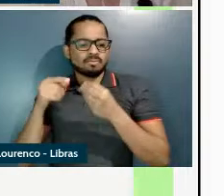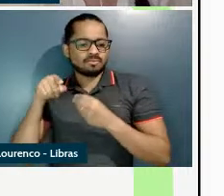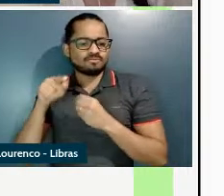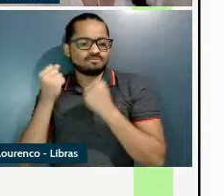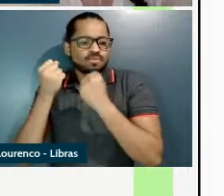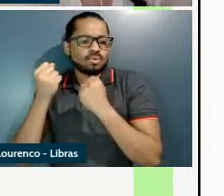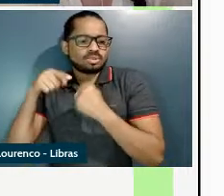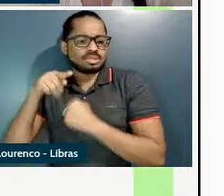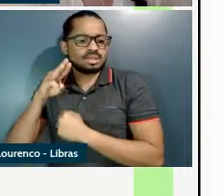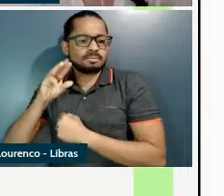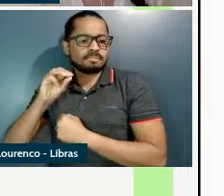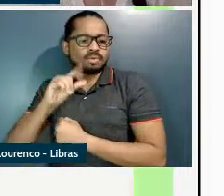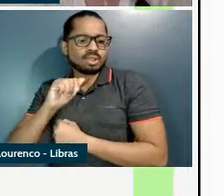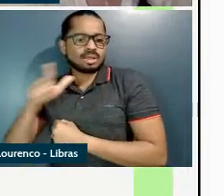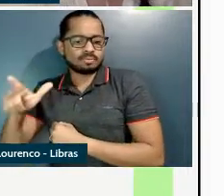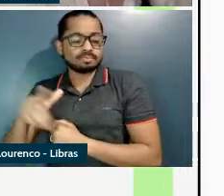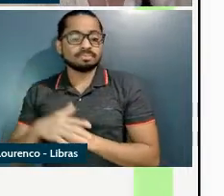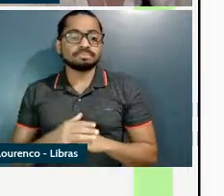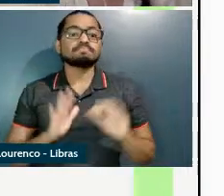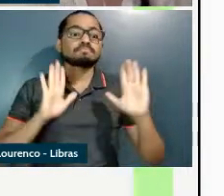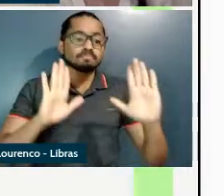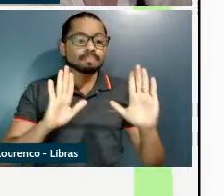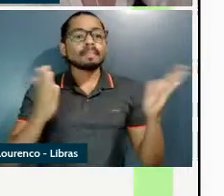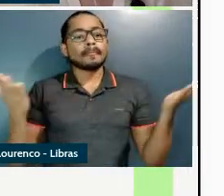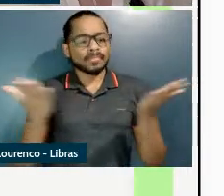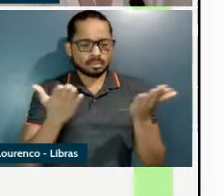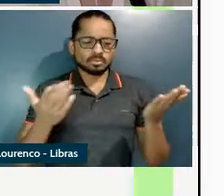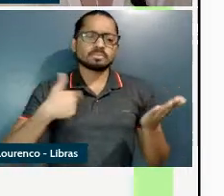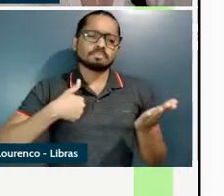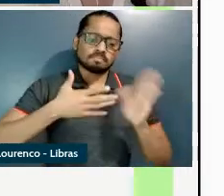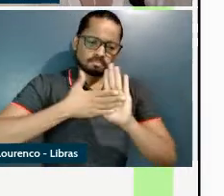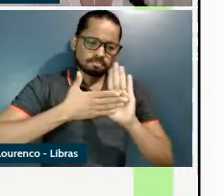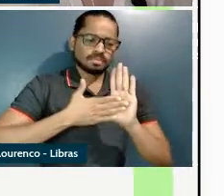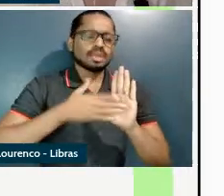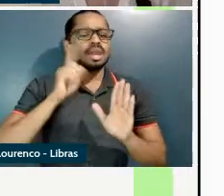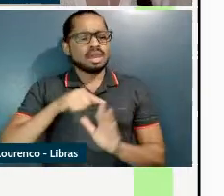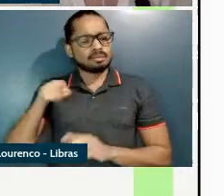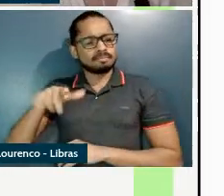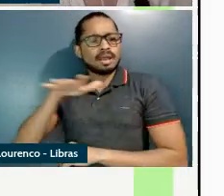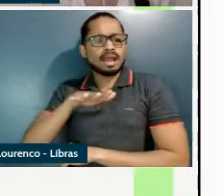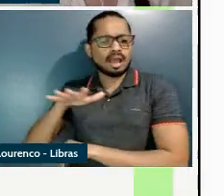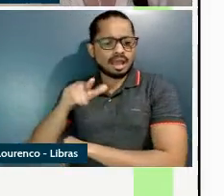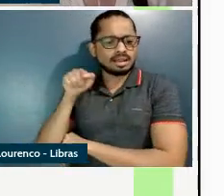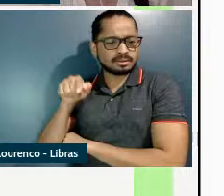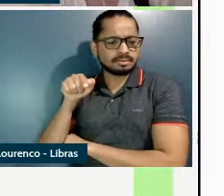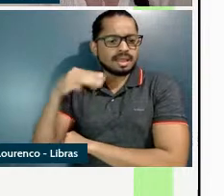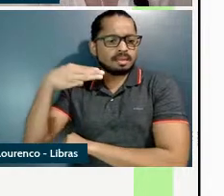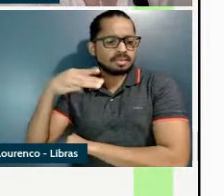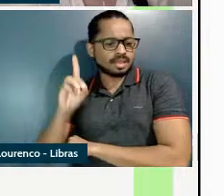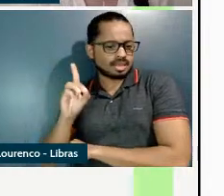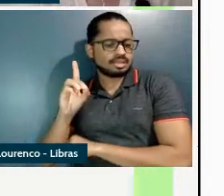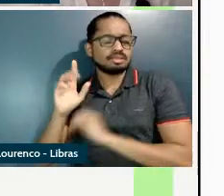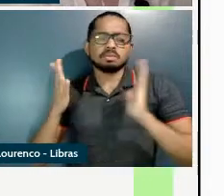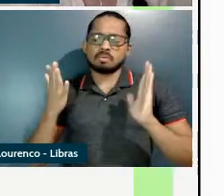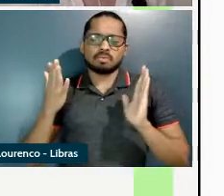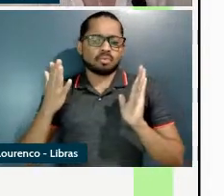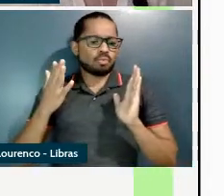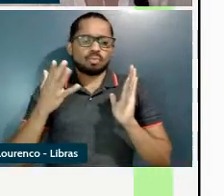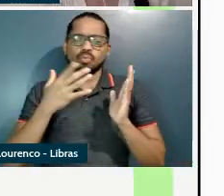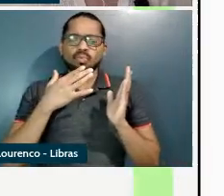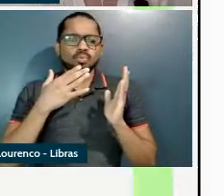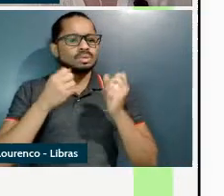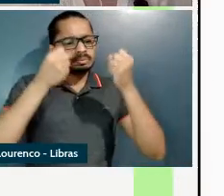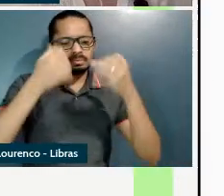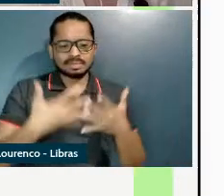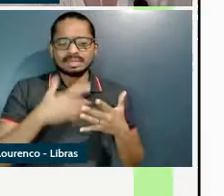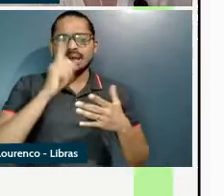o que eu vou defender hoje é também uma análise não lexicalista não vou dizer portanto que há regras lexicais regras